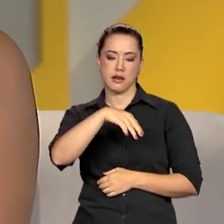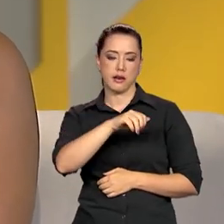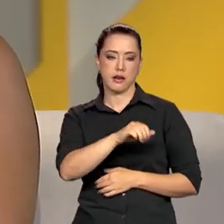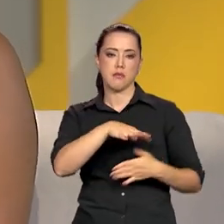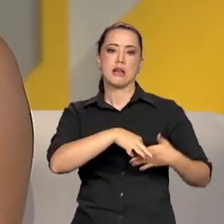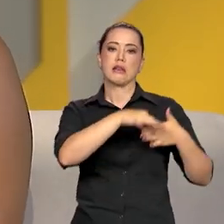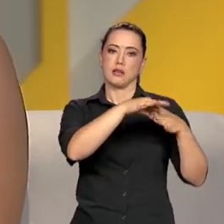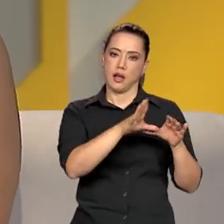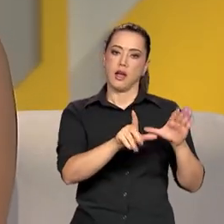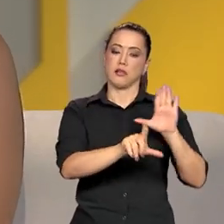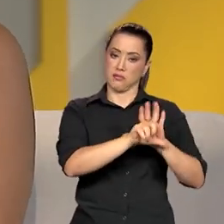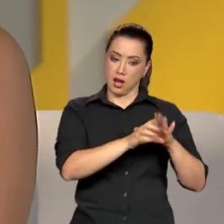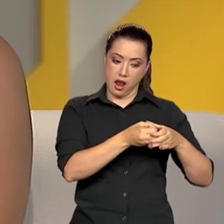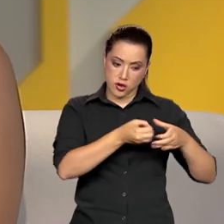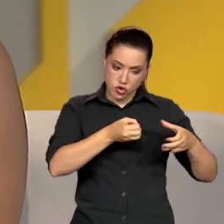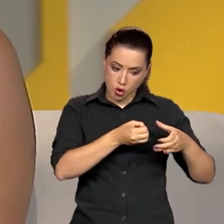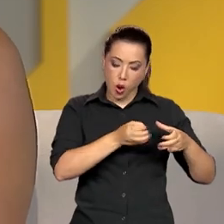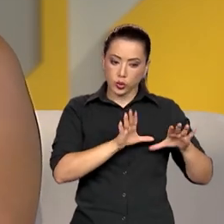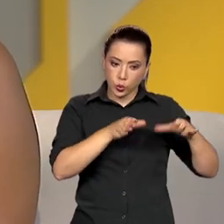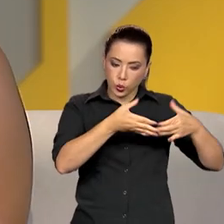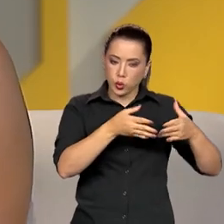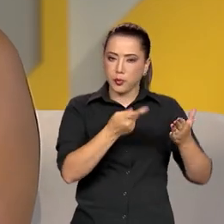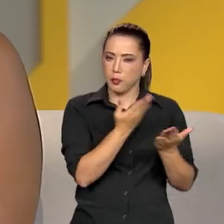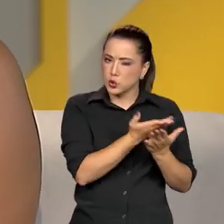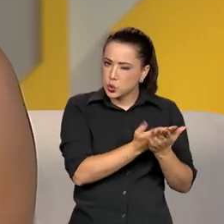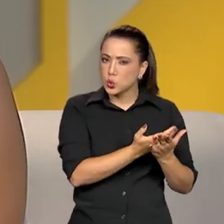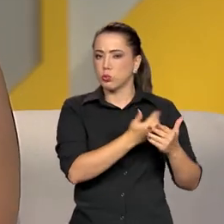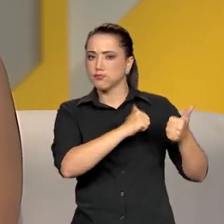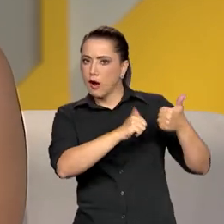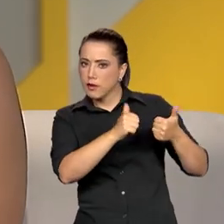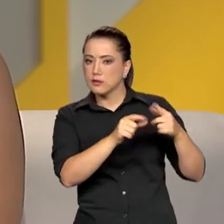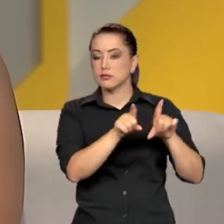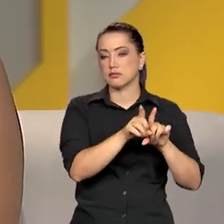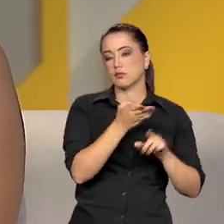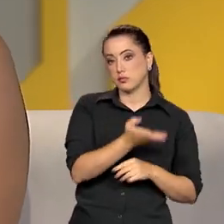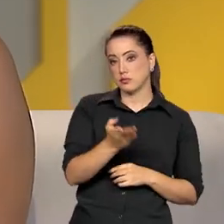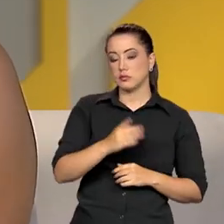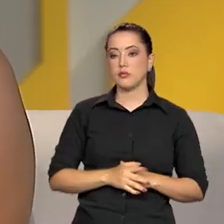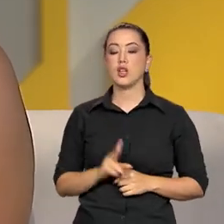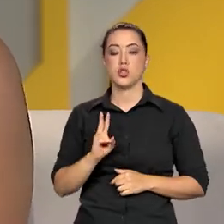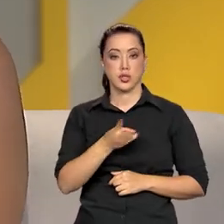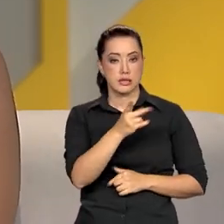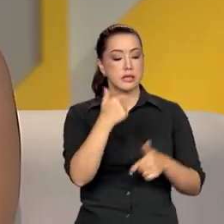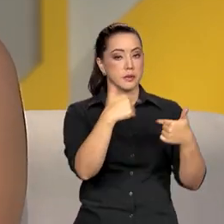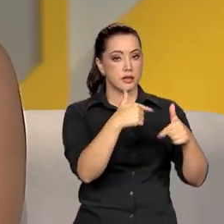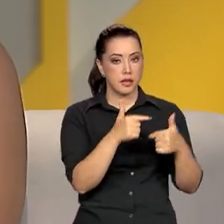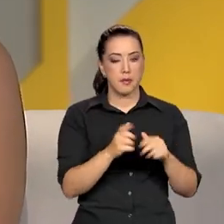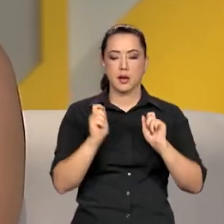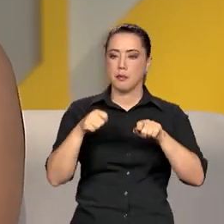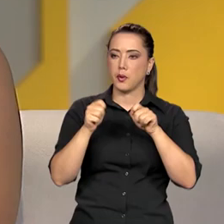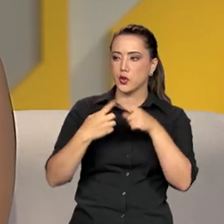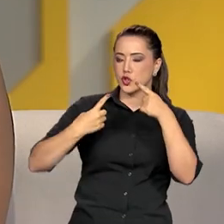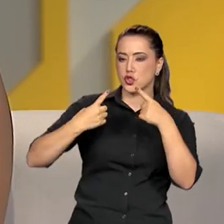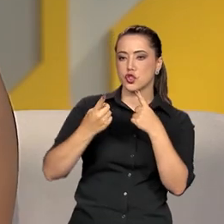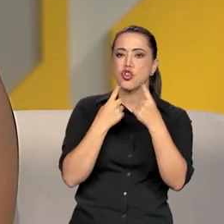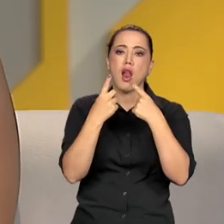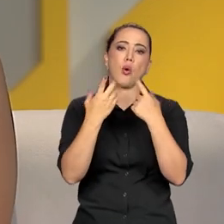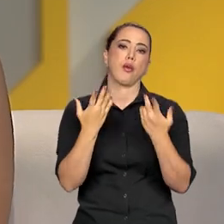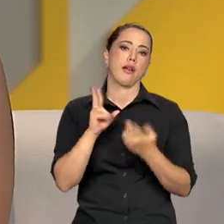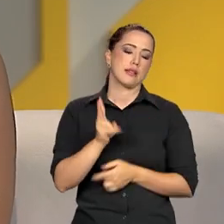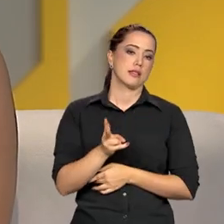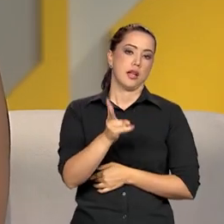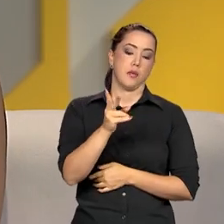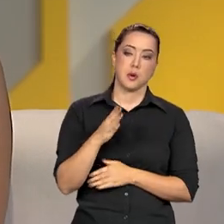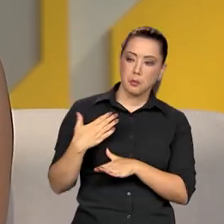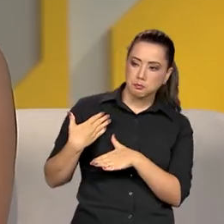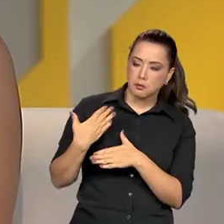Então, é algo que a gente tem trabalhado bastante, tem pautado, tem reafirmado essa importância, e está disposta a dialogar, sim, para que continue